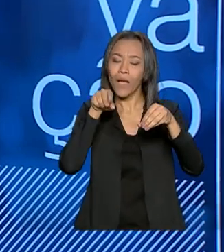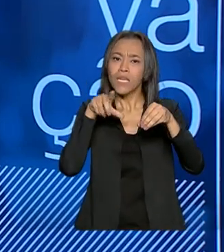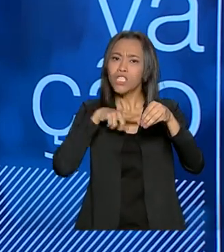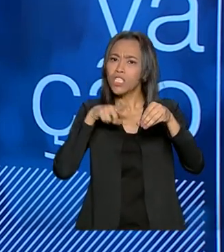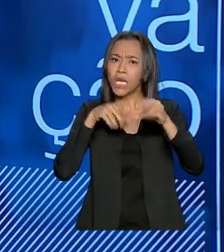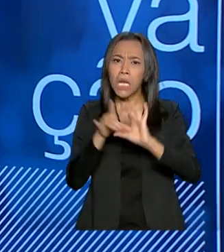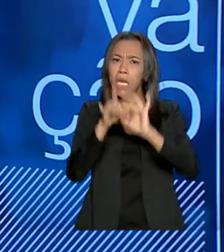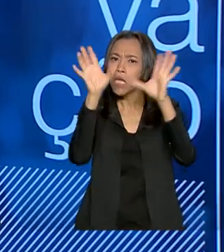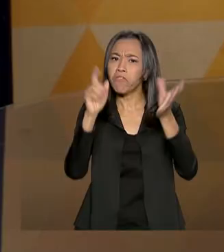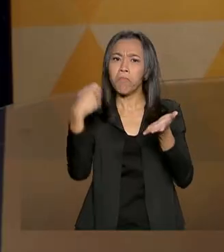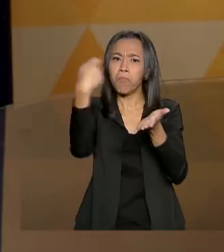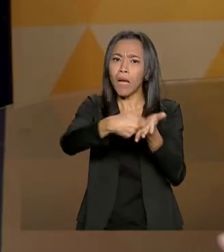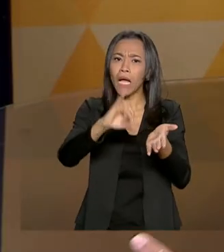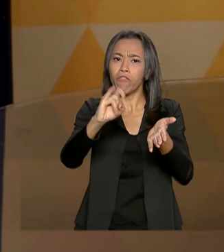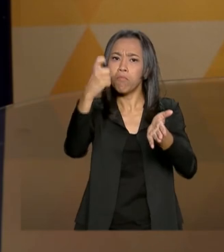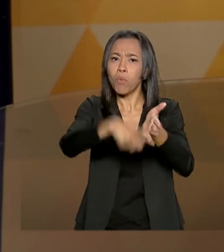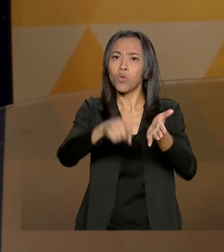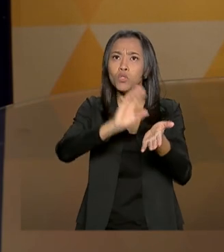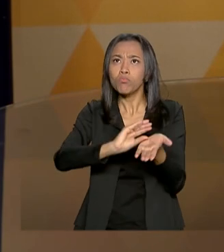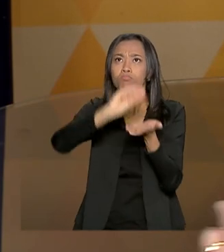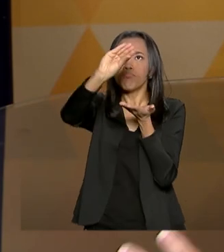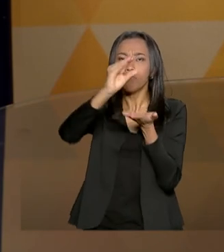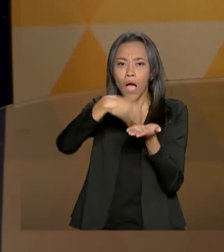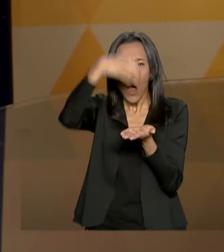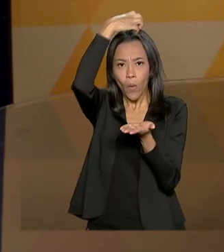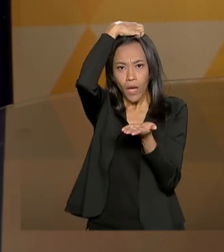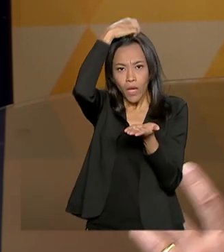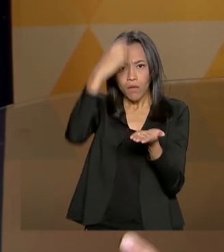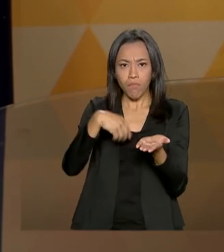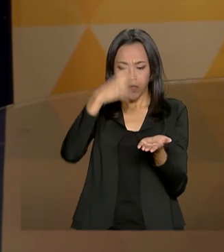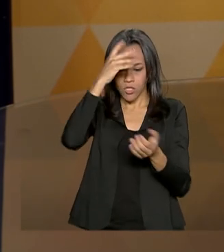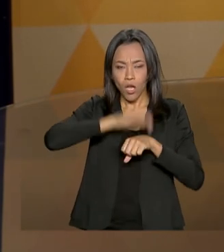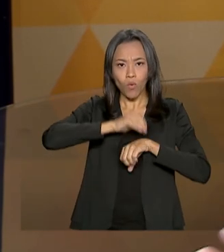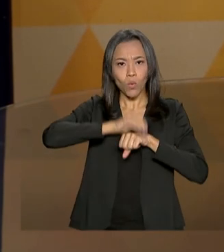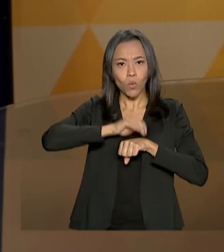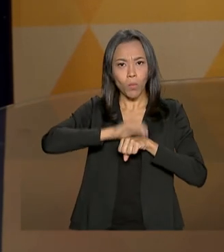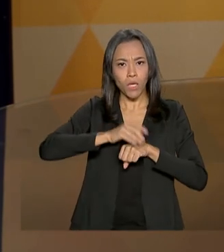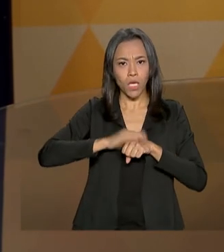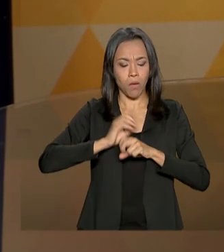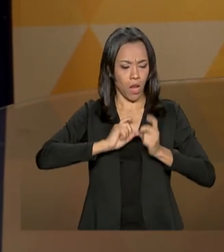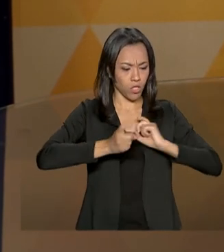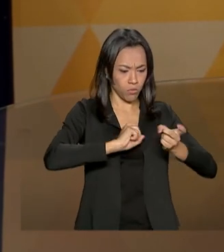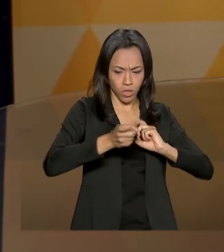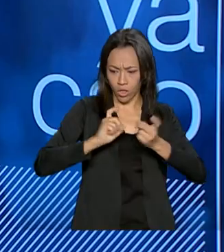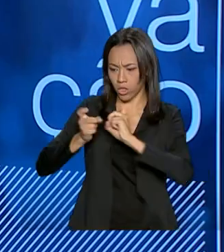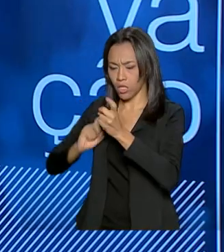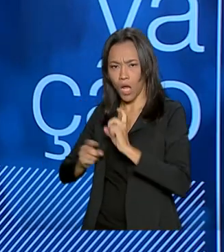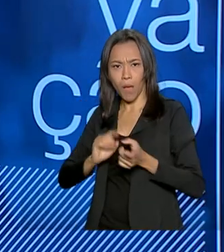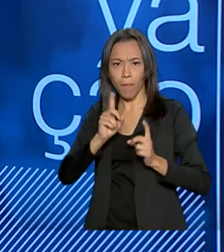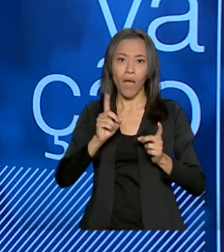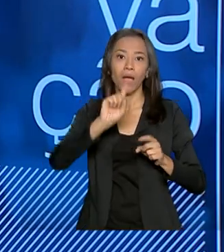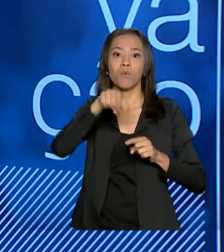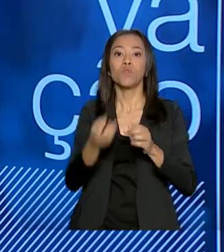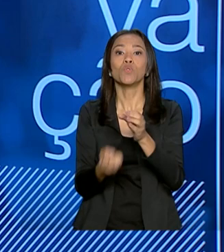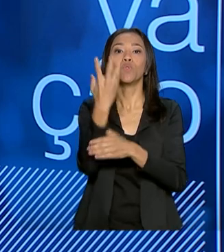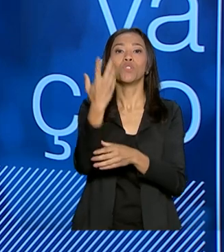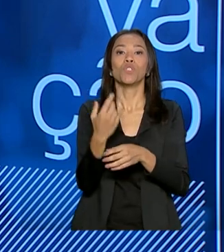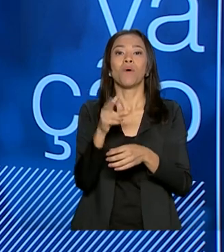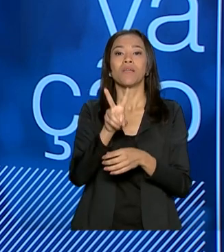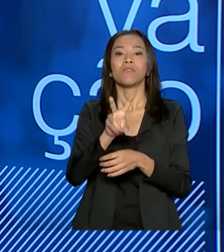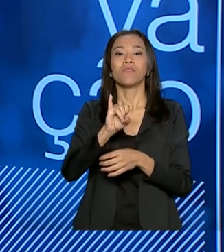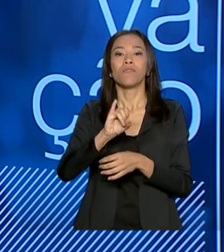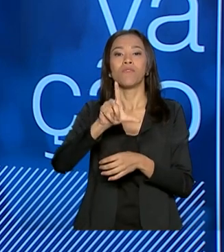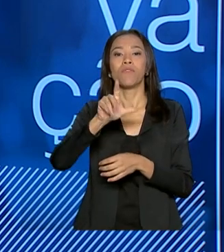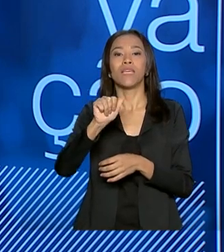pagavam o seu imposto ao rei, mas tinham liberdade para legislar, para se defender, para fazer o que... Aí surgiram as vilas, né?